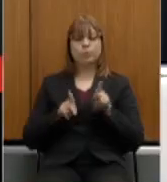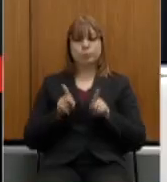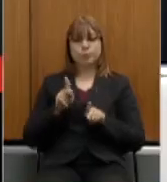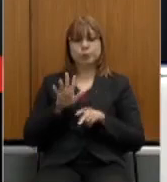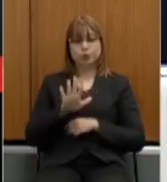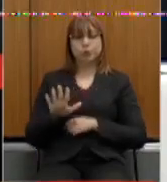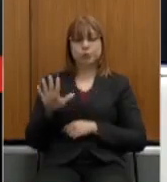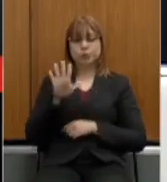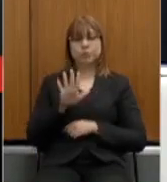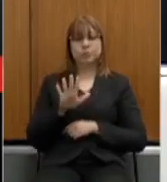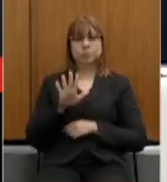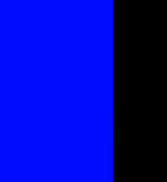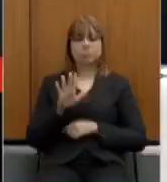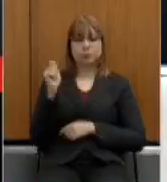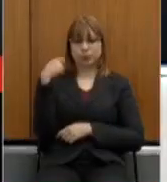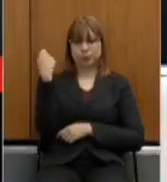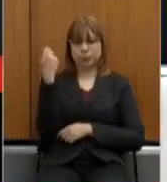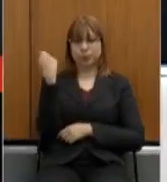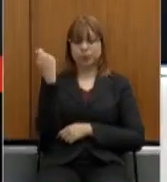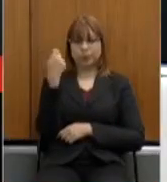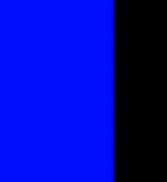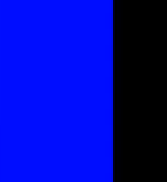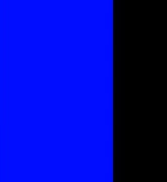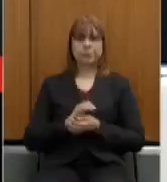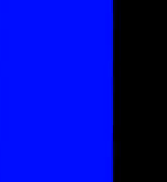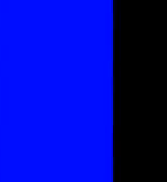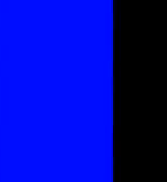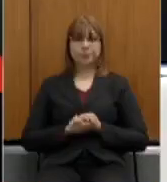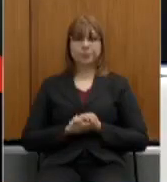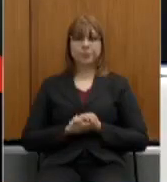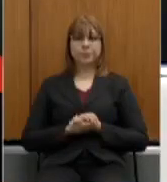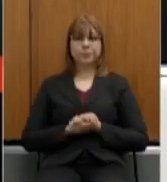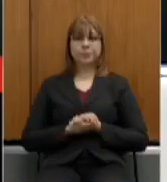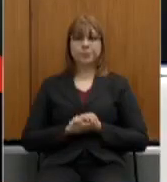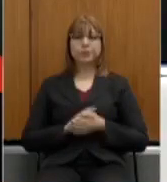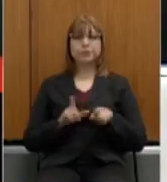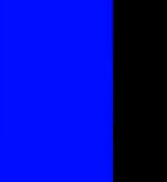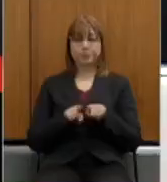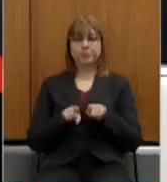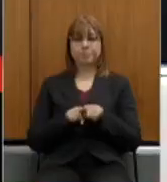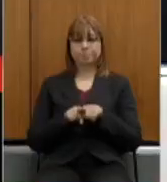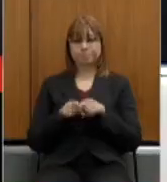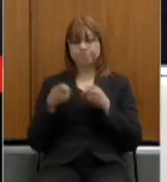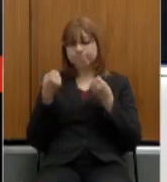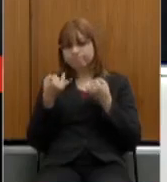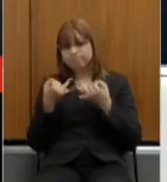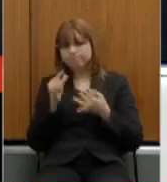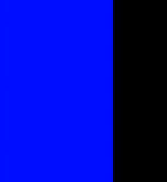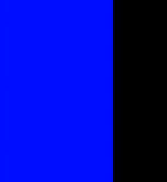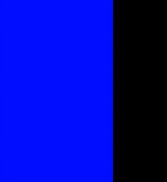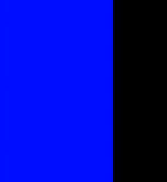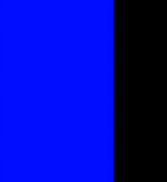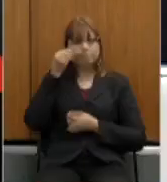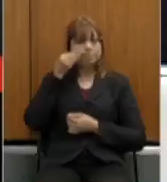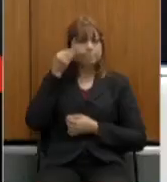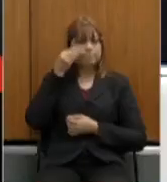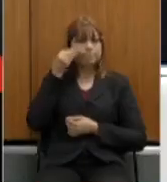do Rio Grande do Sul que também nos trará um pouco da sua experiência